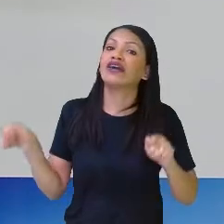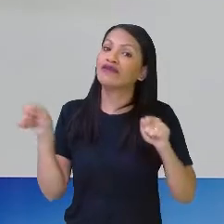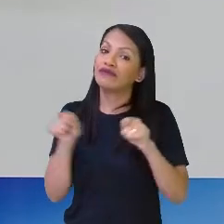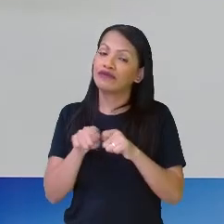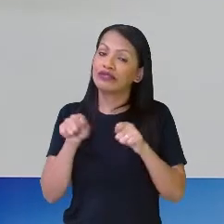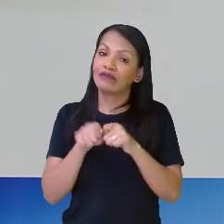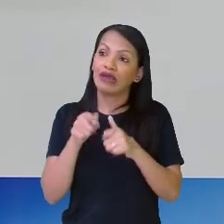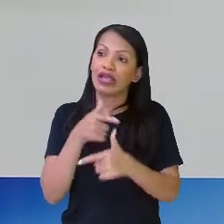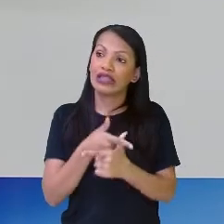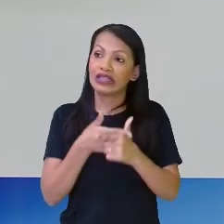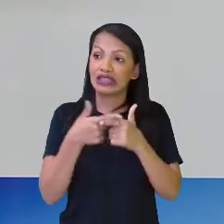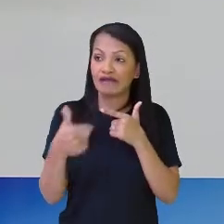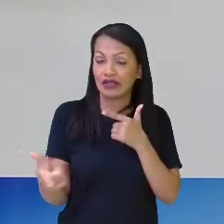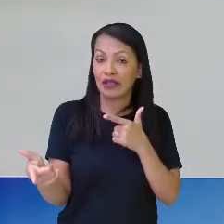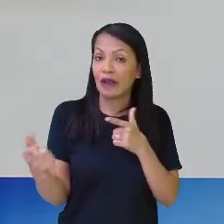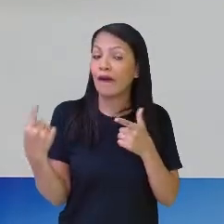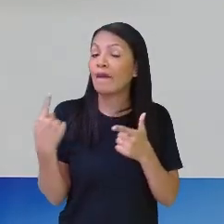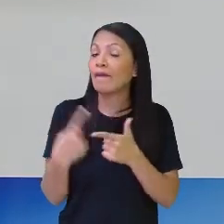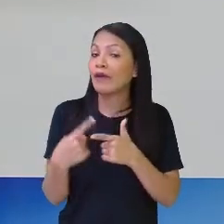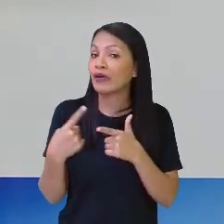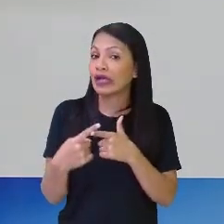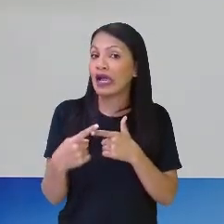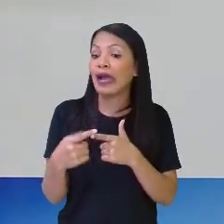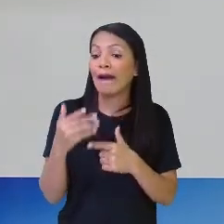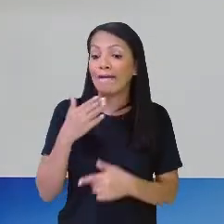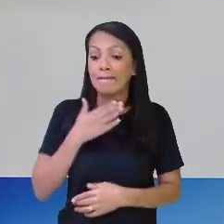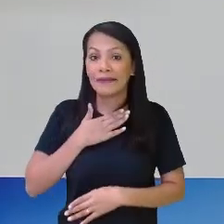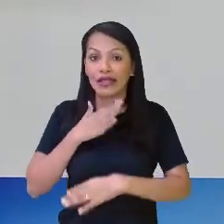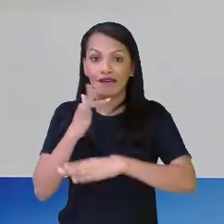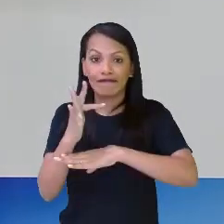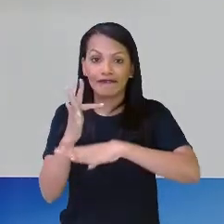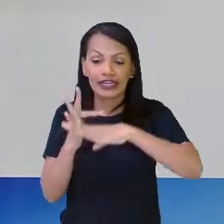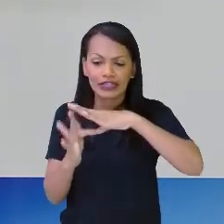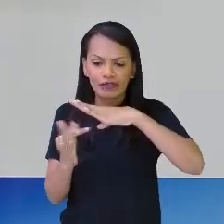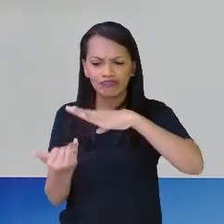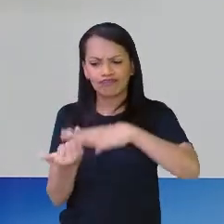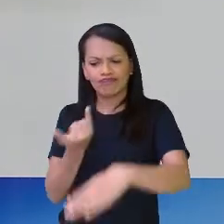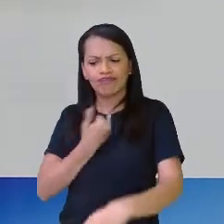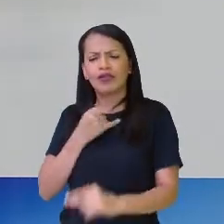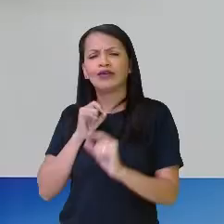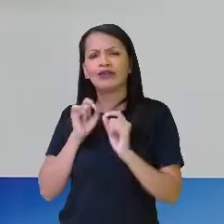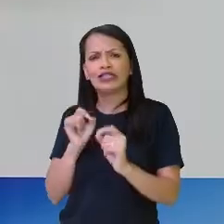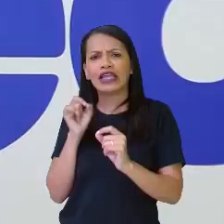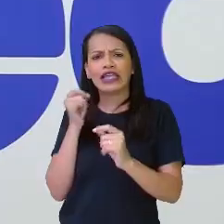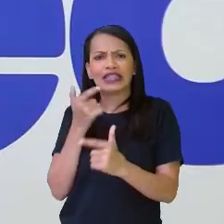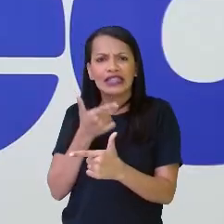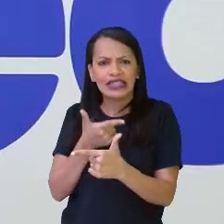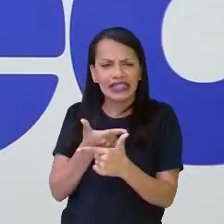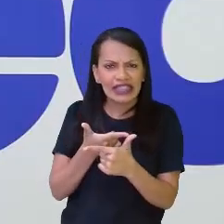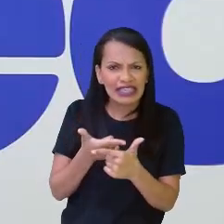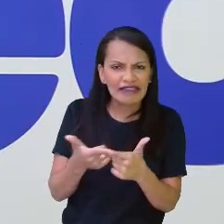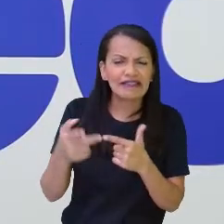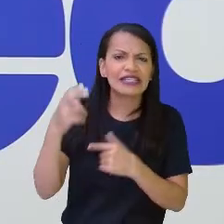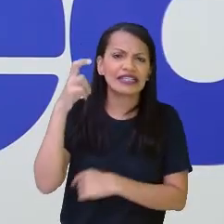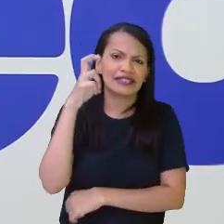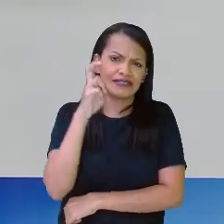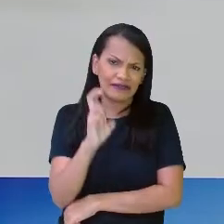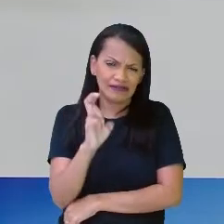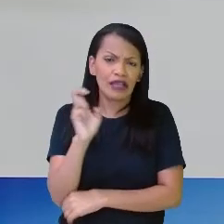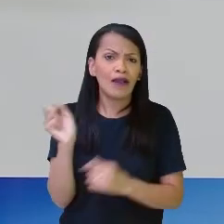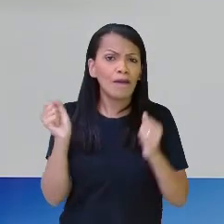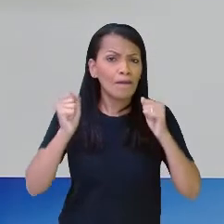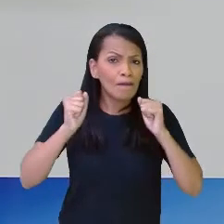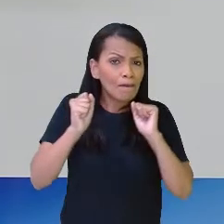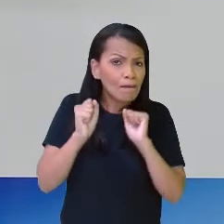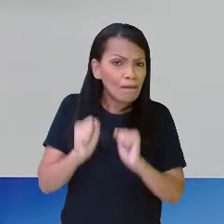divisão. Porque a minha fração está dizendo para mim que eu vou dividir a quantidade em 5 partes. E pode